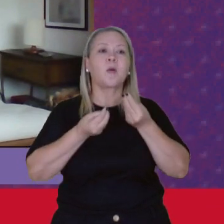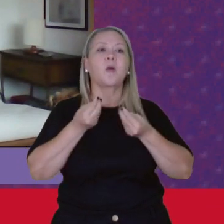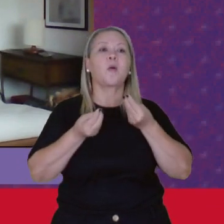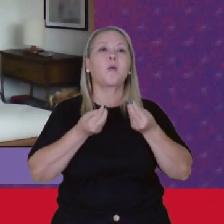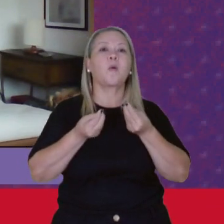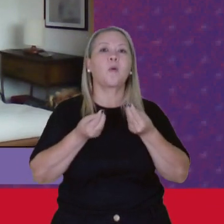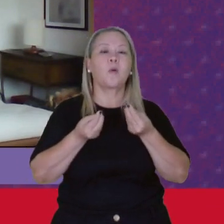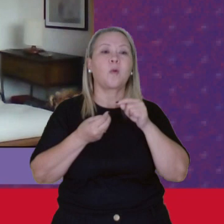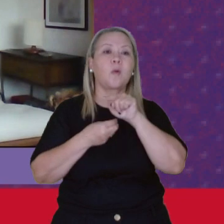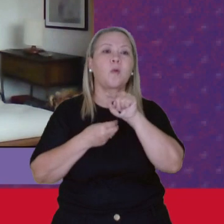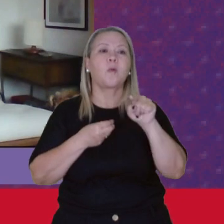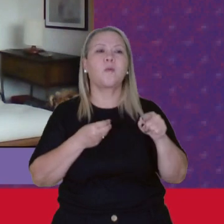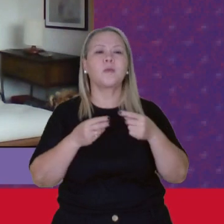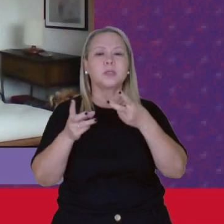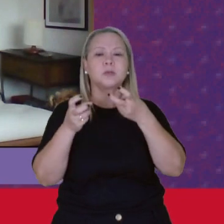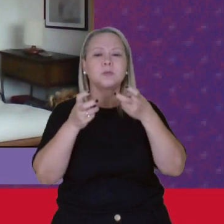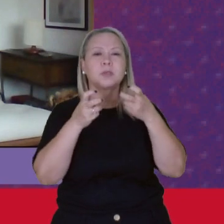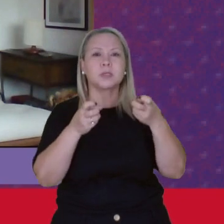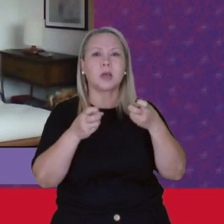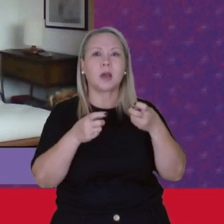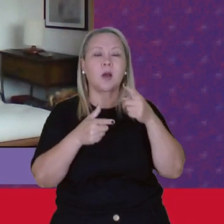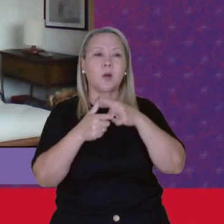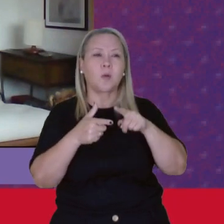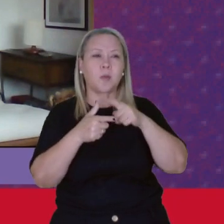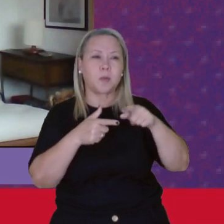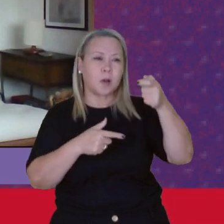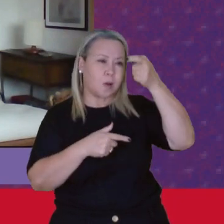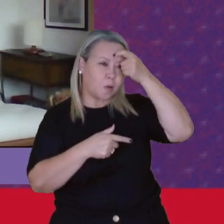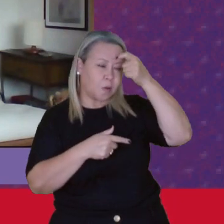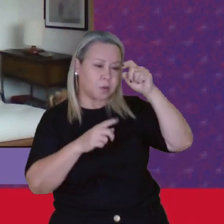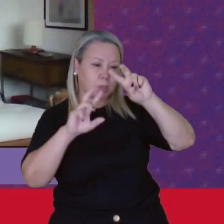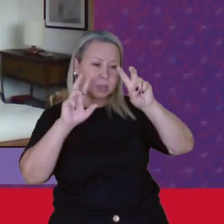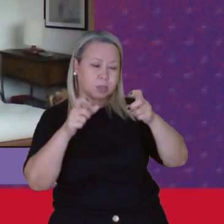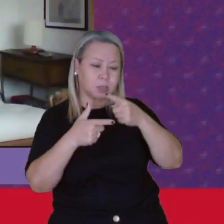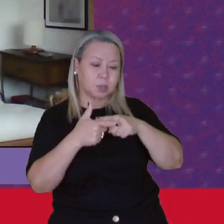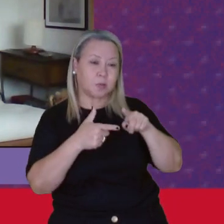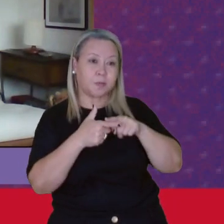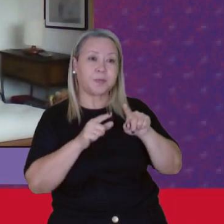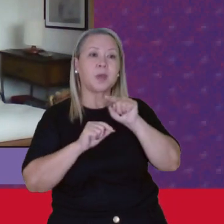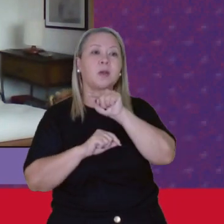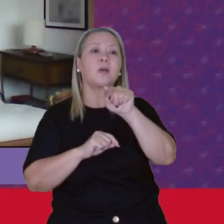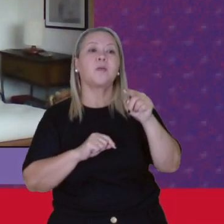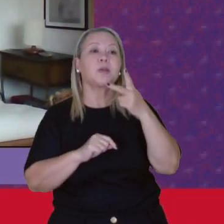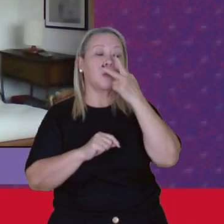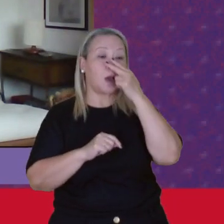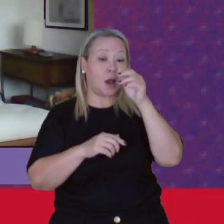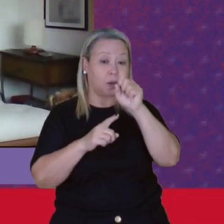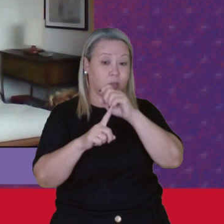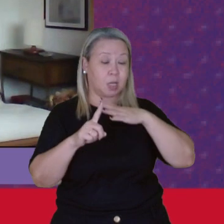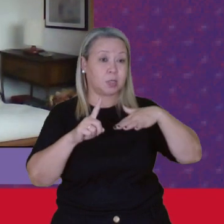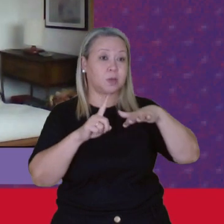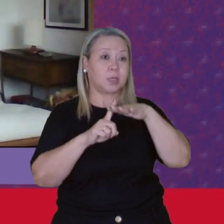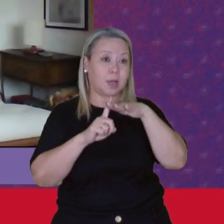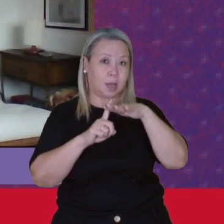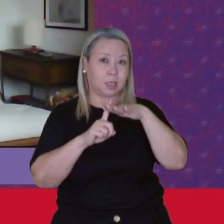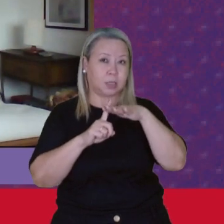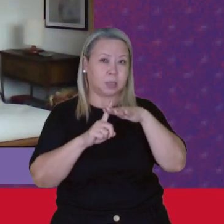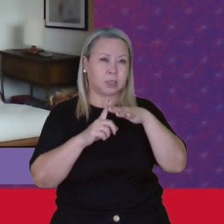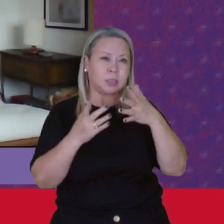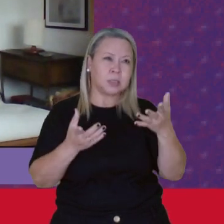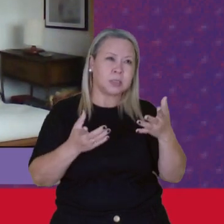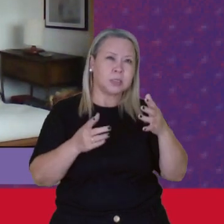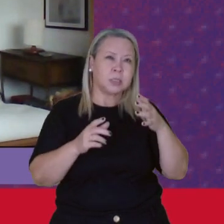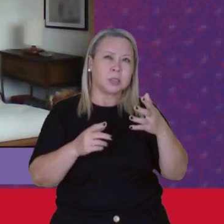Vocês veem O problema Da consciência Sobre esse problema Vocês acham Que a sociedade Tomou